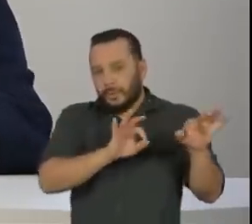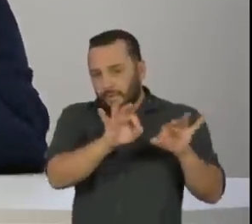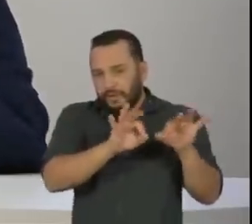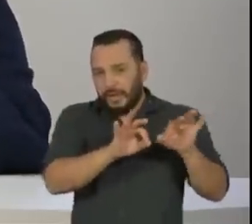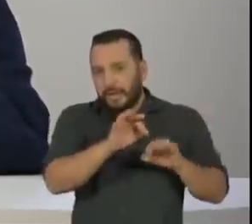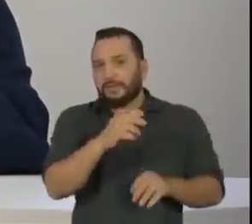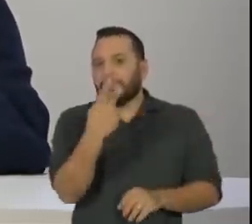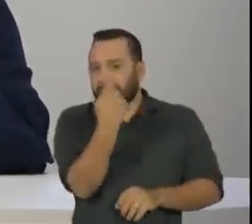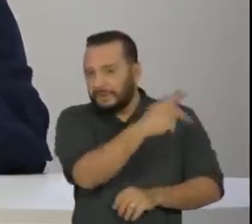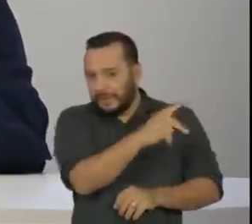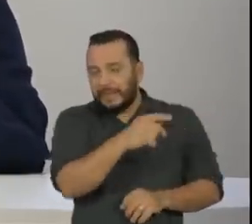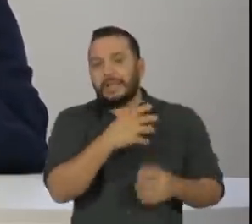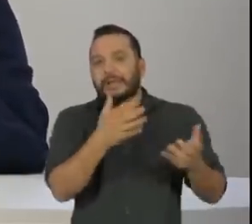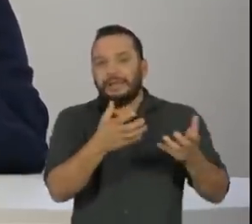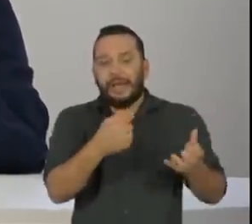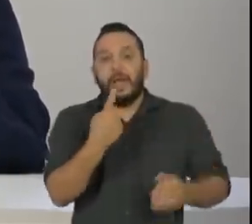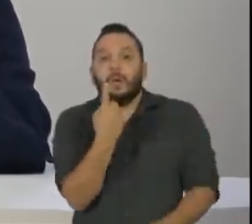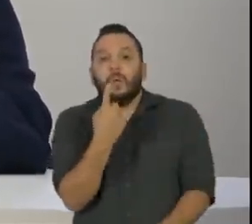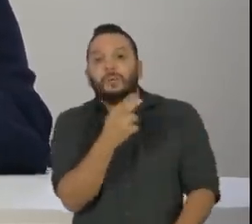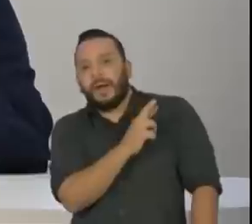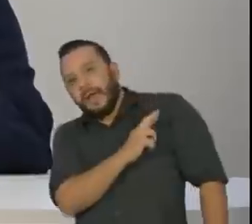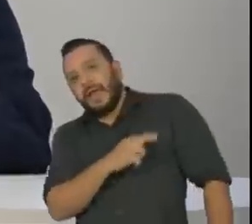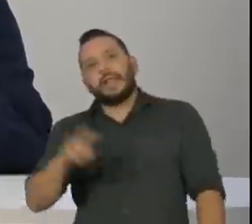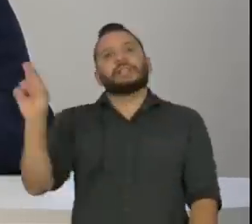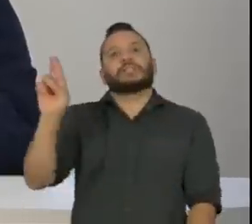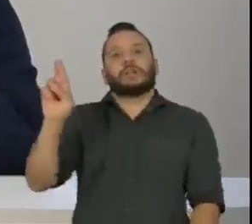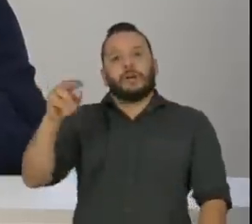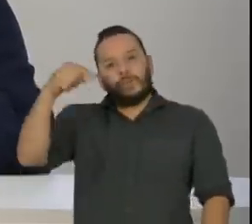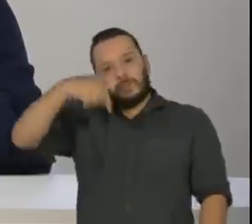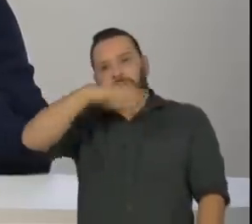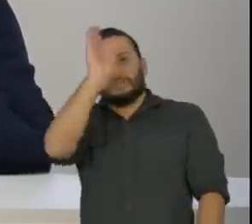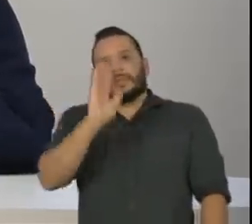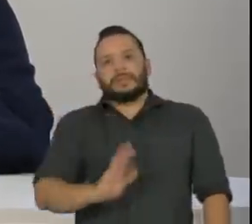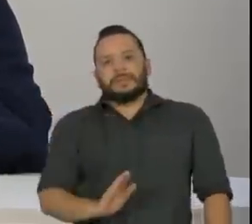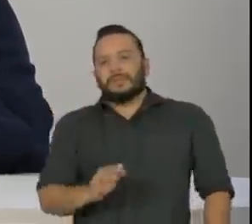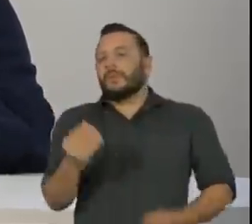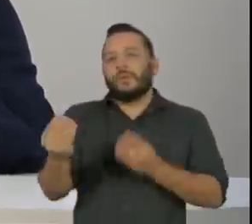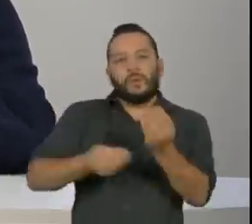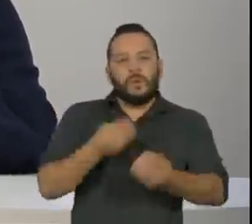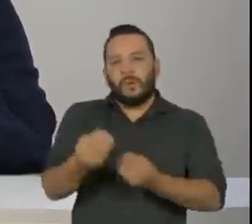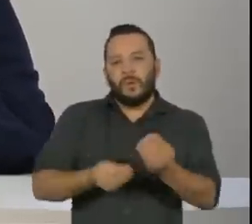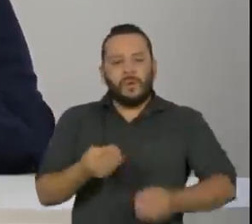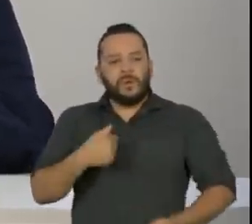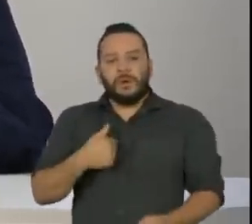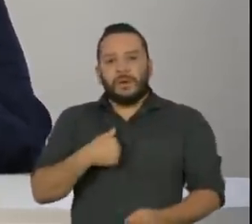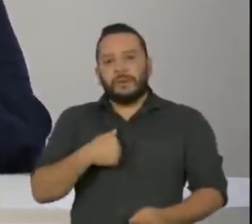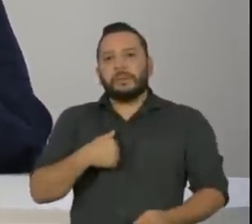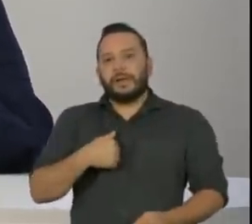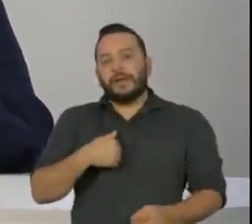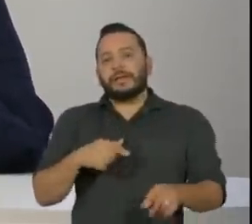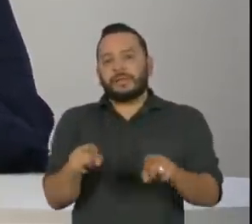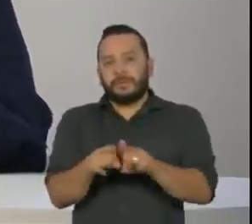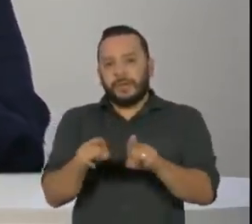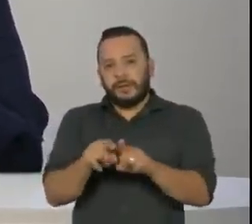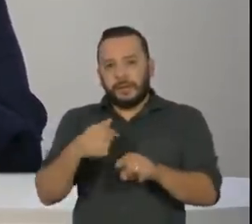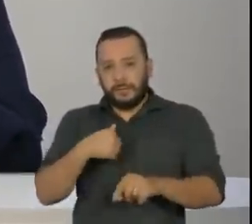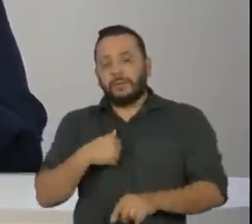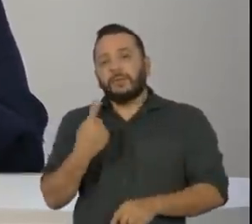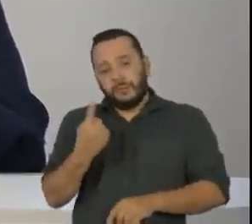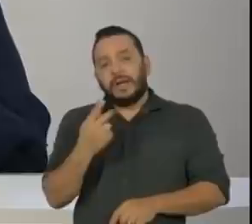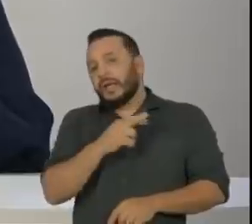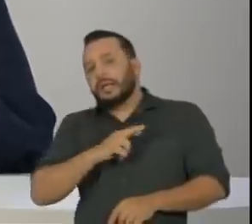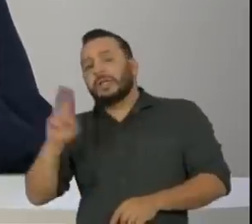Brasil. Então eu queria que você comentasse um pouco sobre essa mistura religião e política e como você enxerga isso.